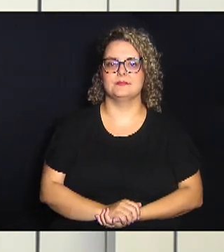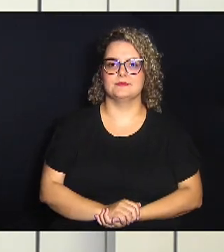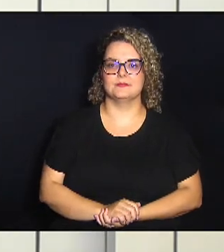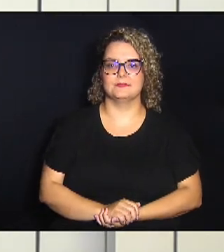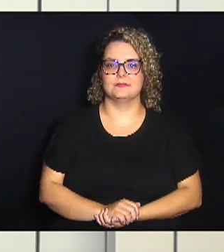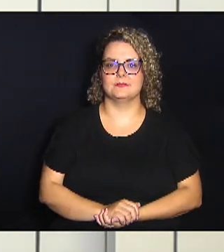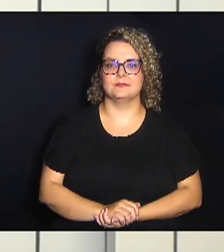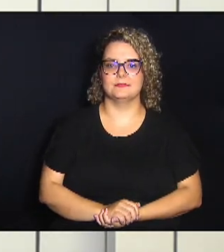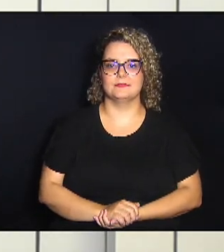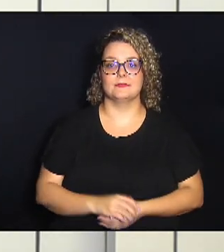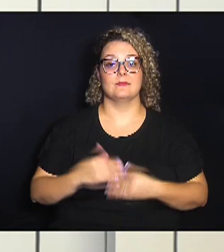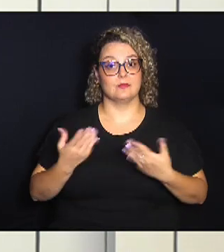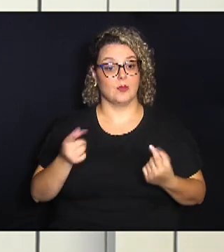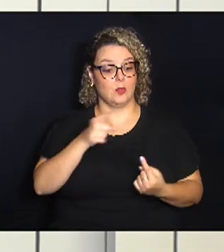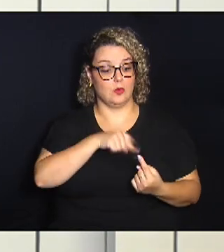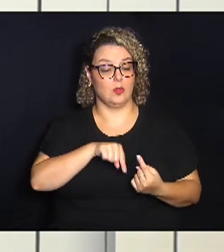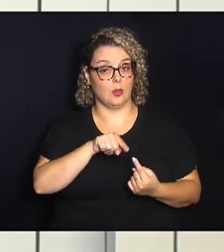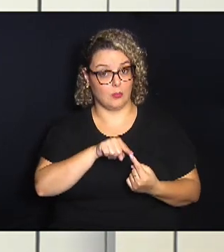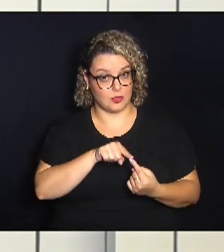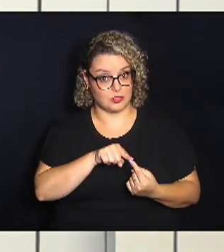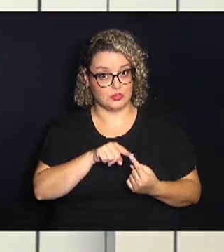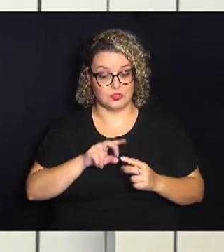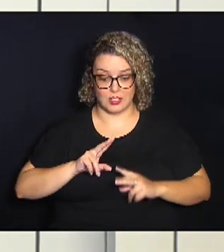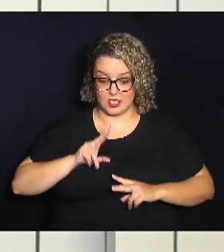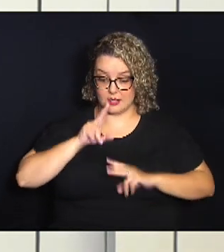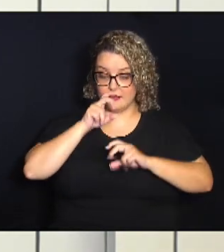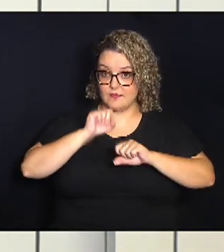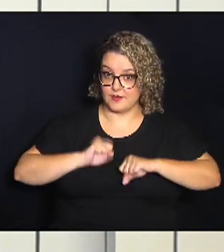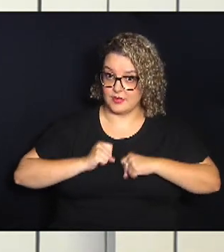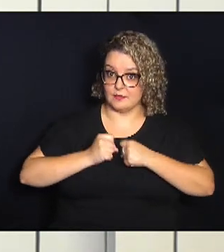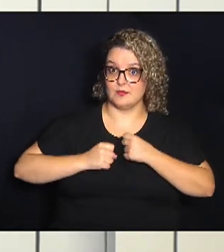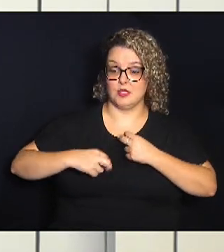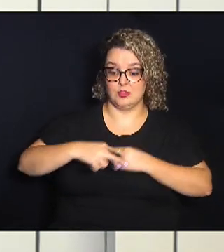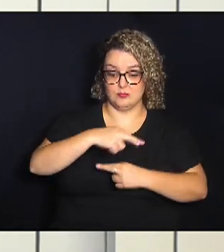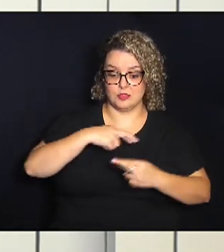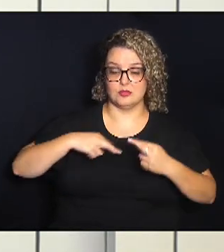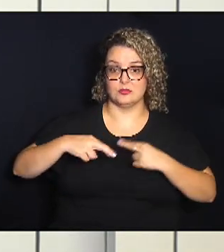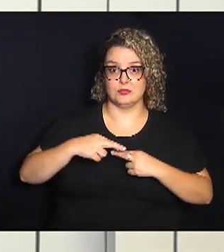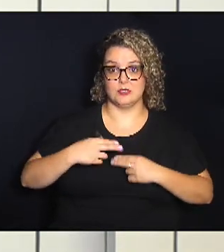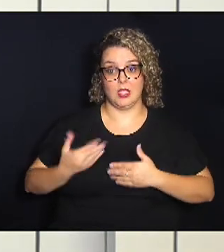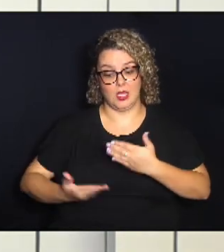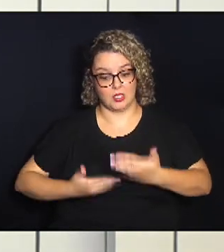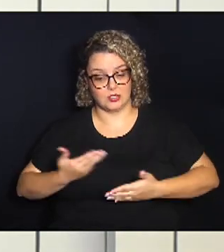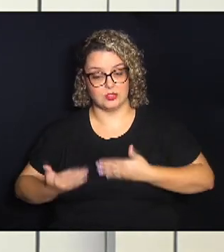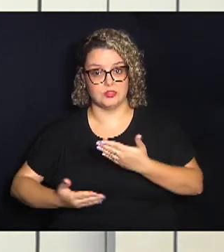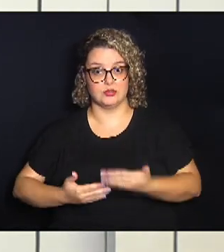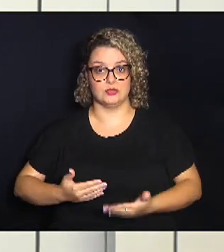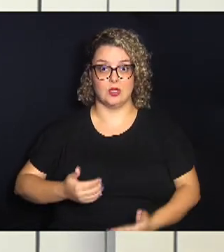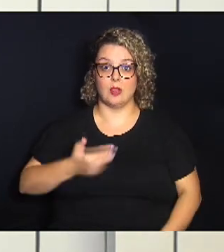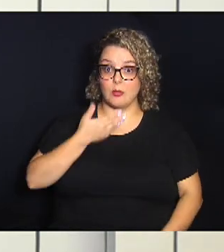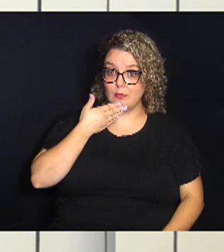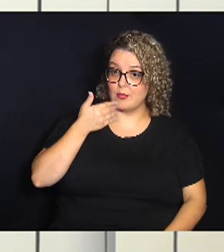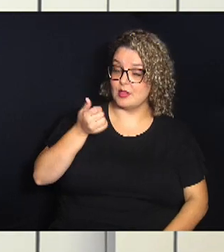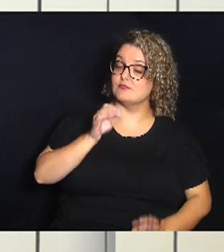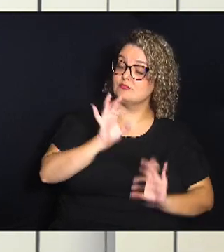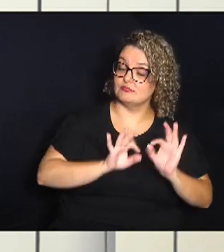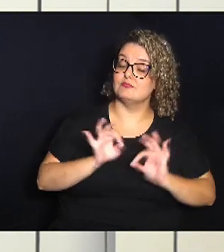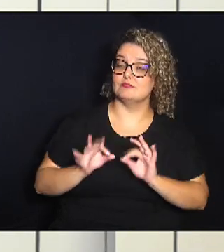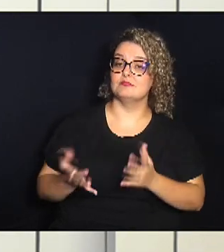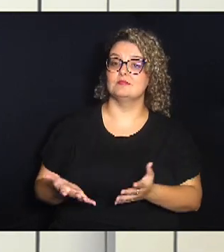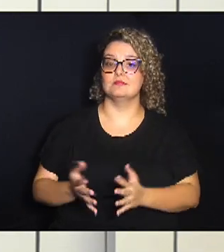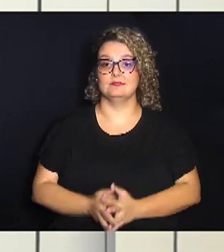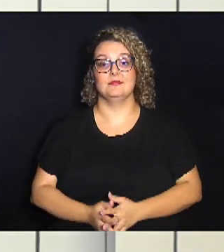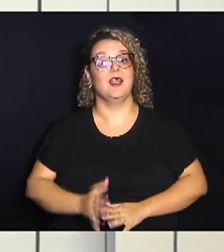Com o objetivo de reforçar os vínculos entre servidores, melhorar o clima organizacional,